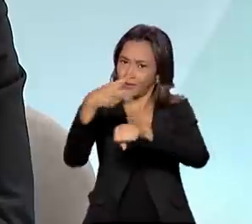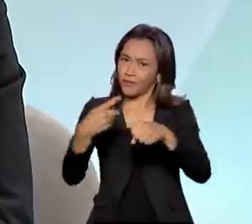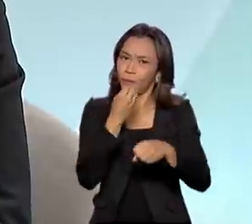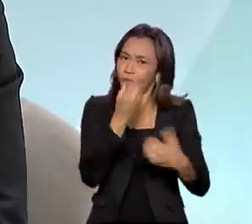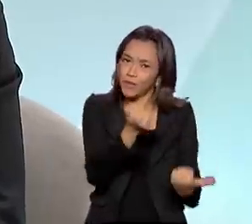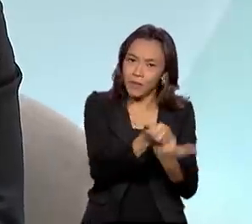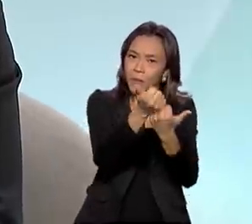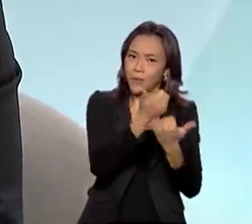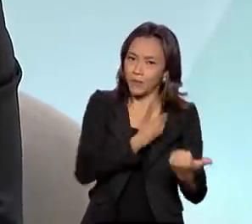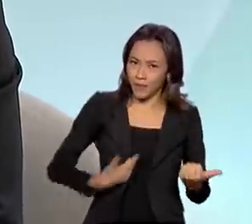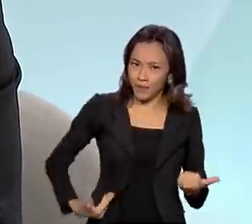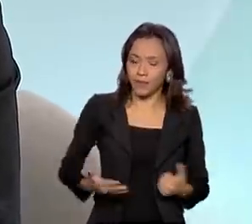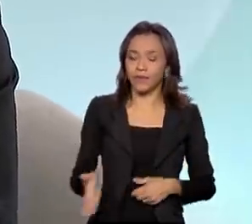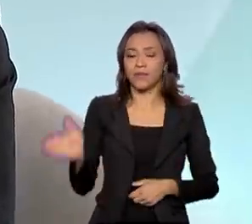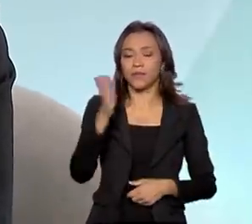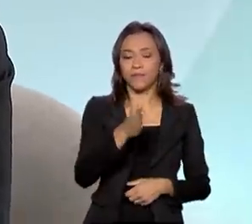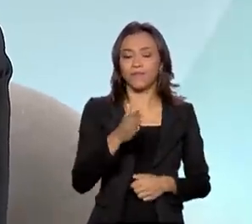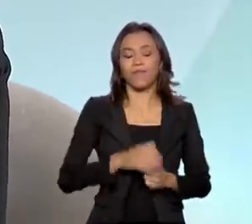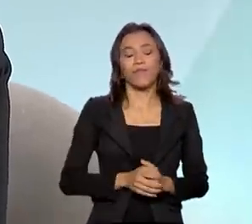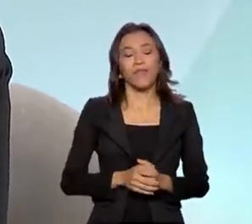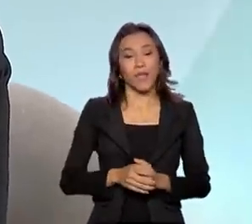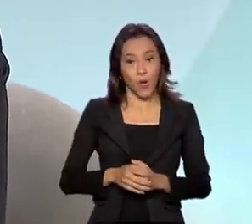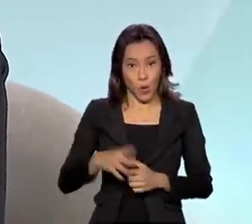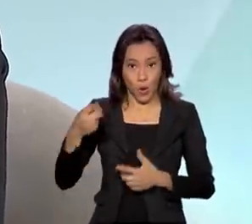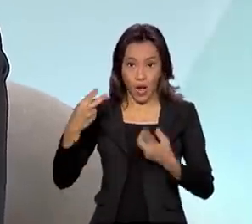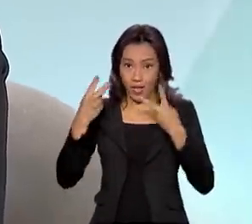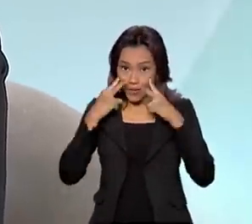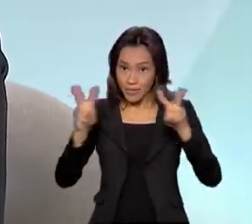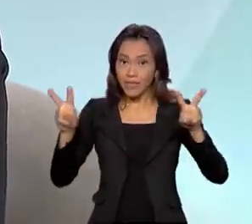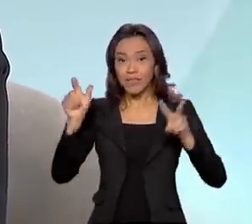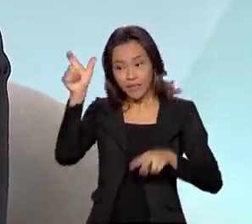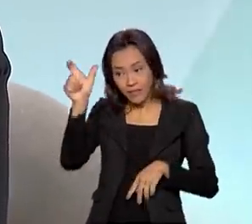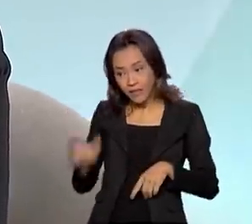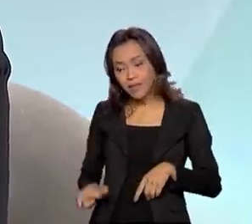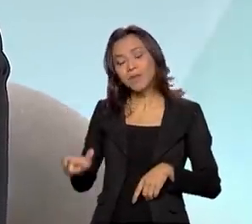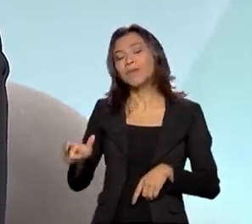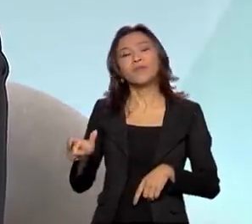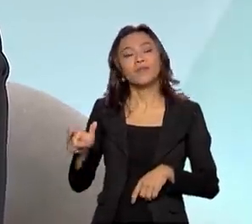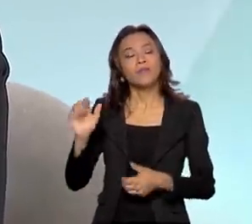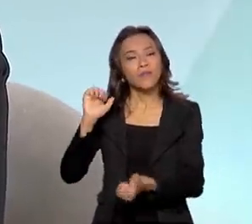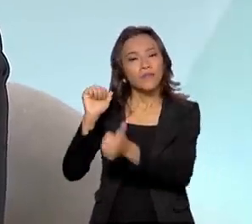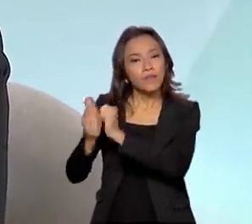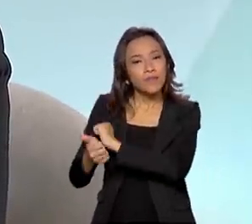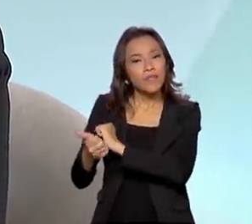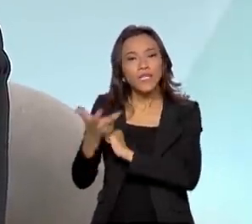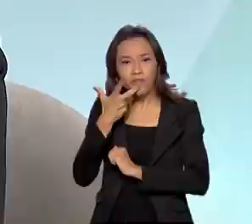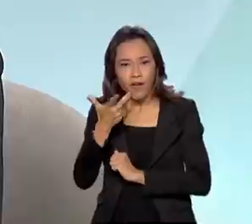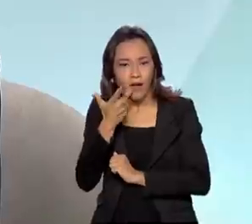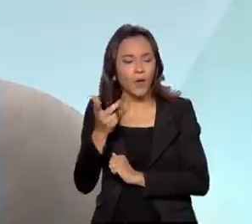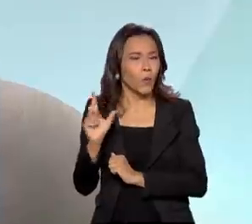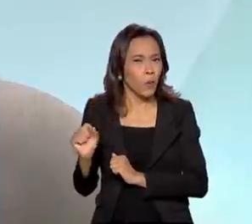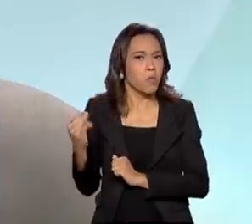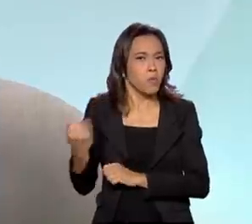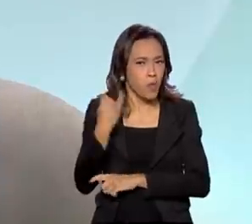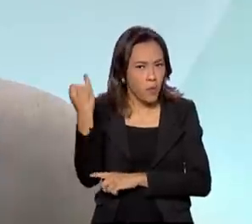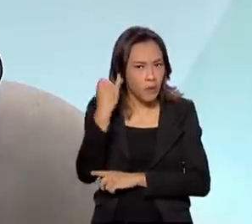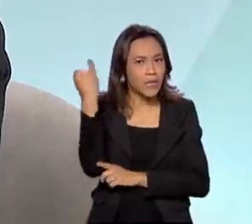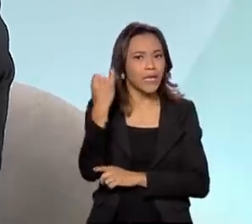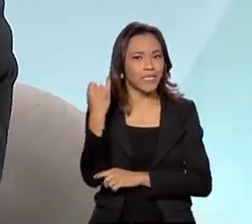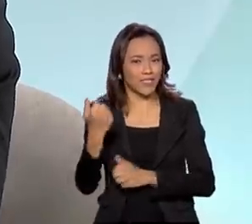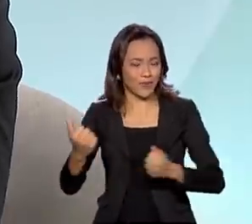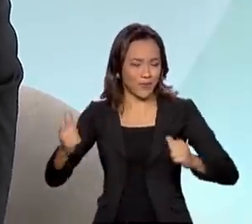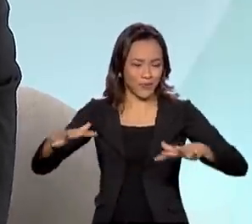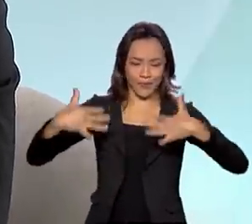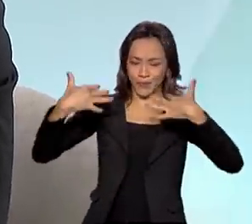O depoimento dos atletas eu acho que falam por si. Muitos deles comentaram que é muito importante aquele momento de